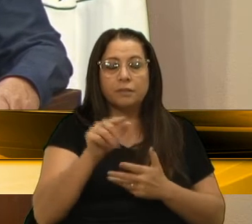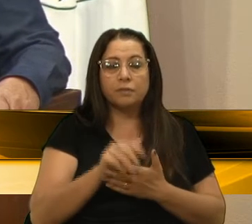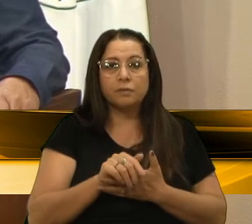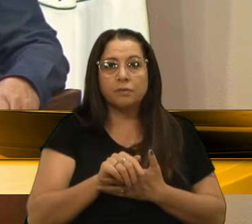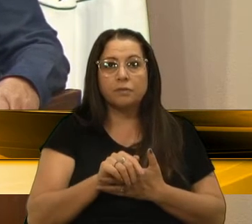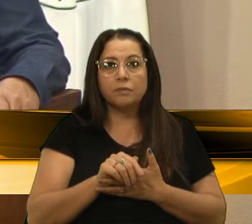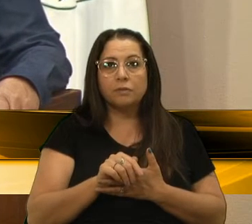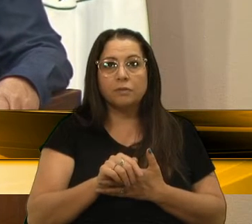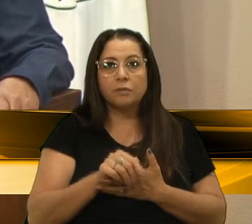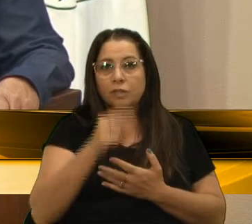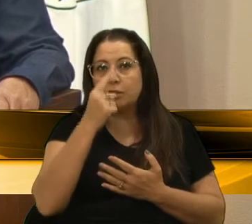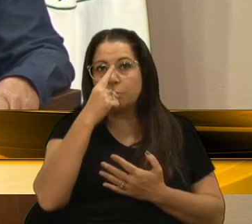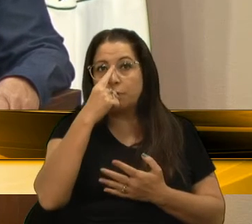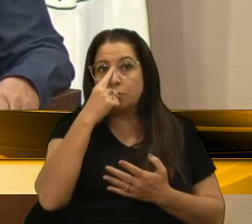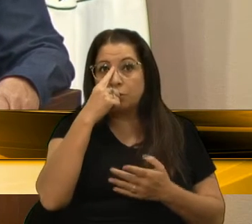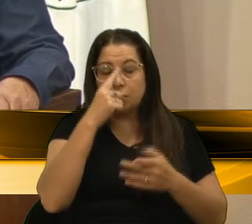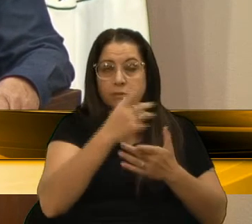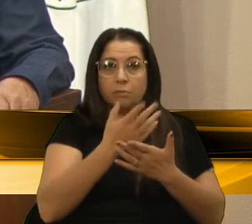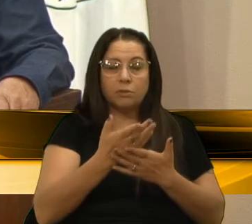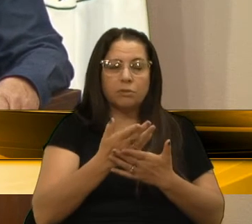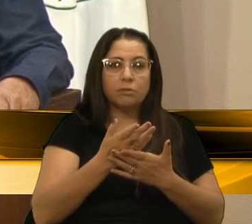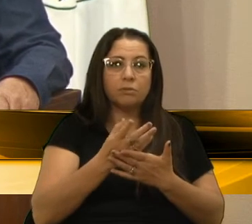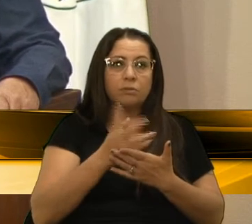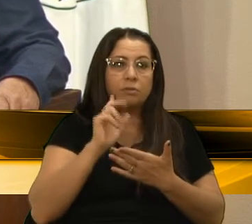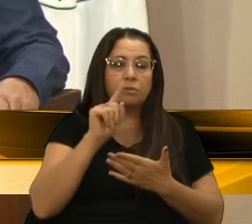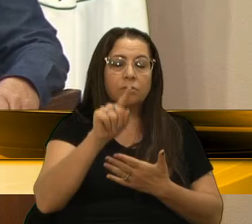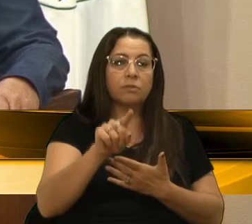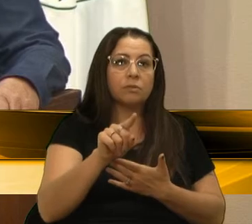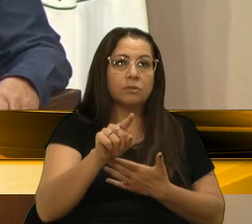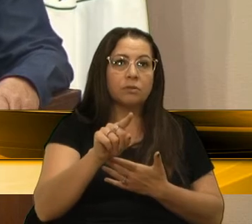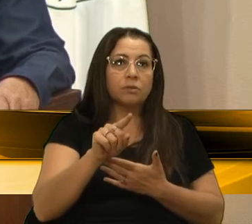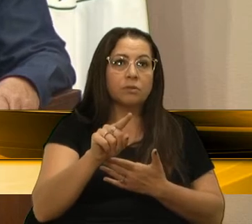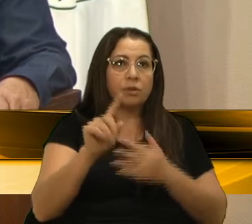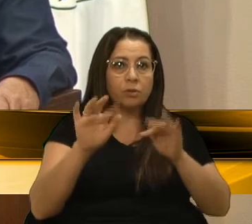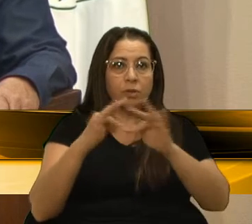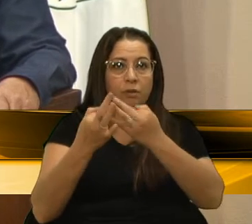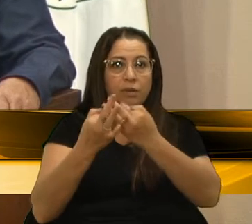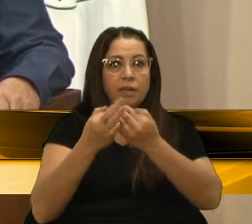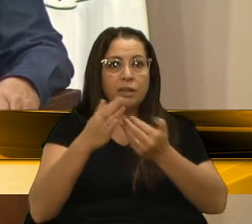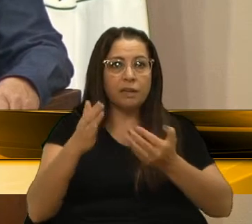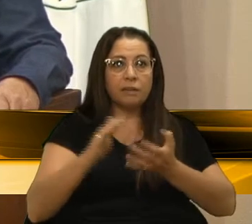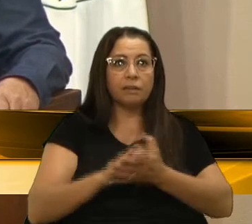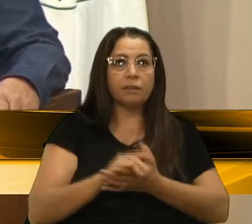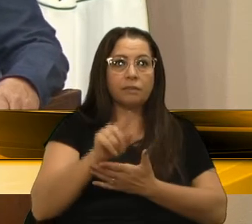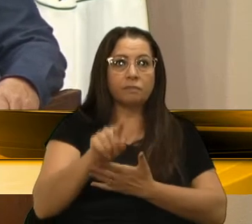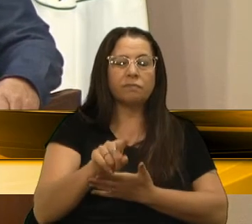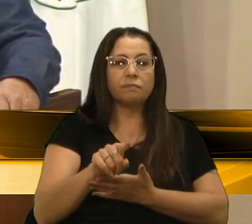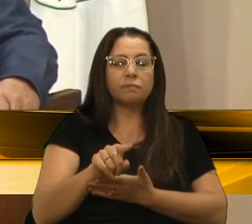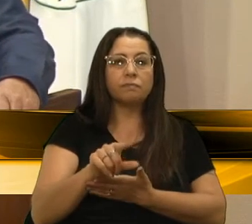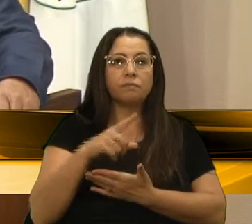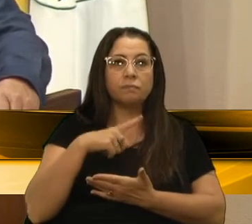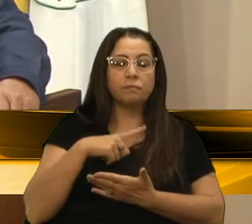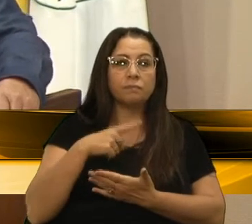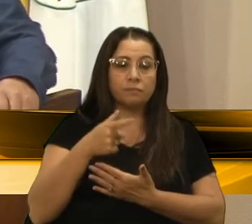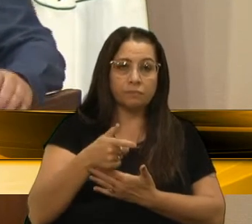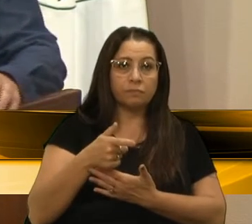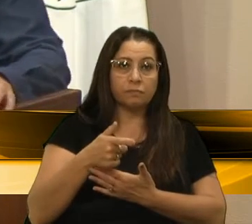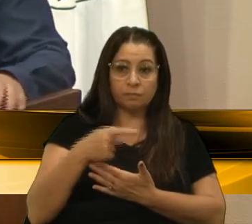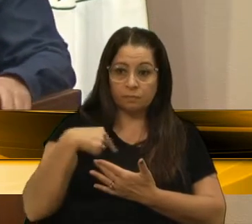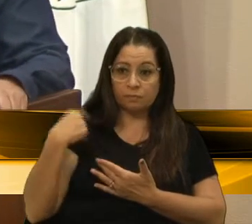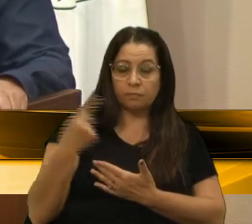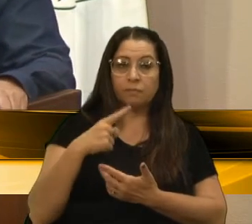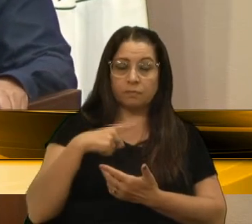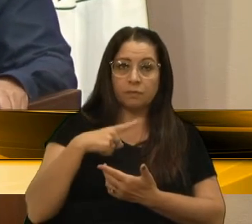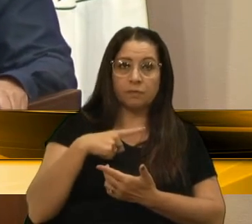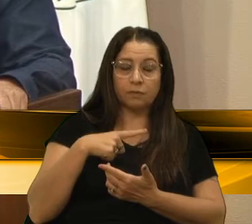município, então eu só, porque o senhor Otacirio, a família dele, a dona Vinil da Jofariceta também, agora nós estamos aí,